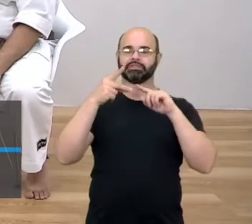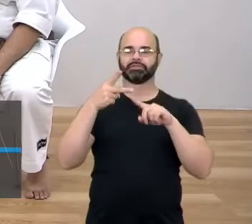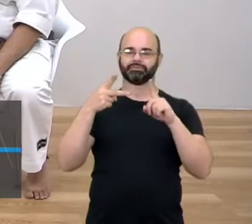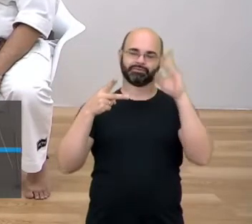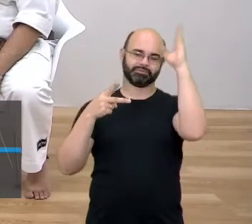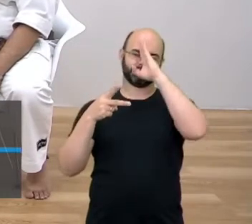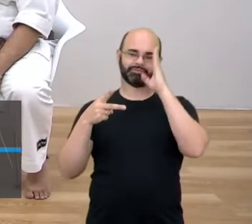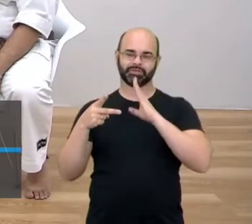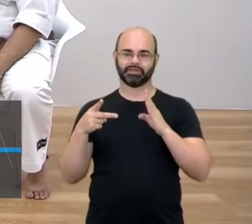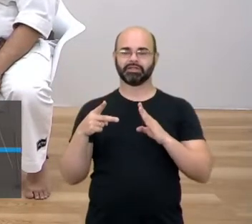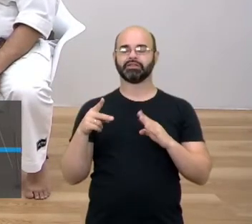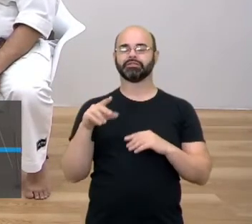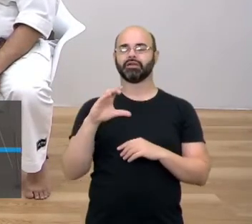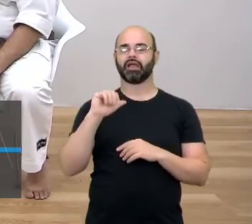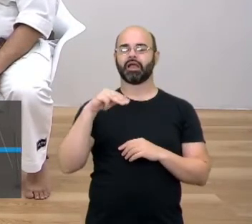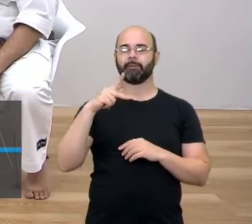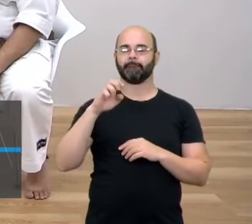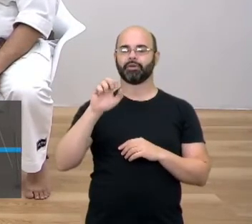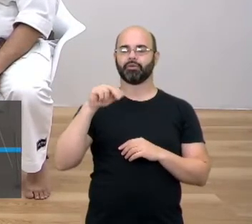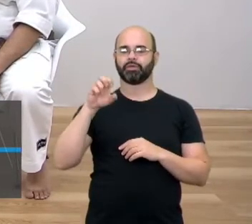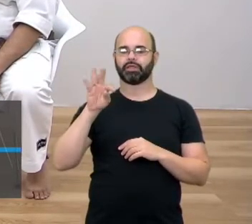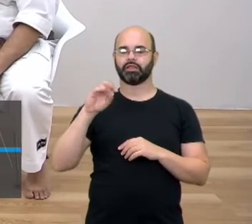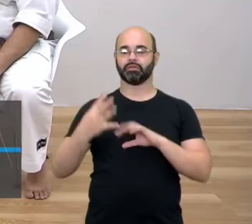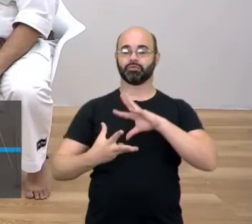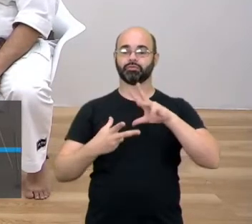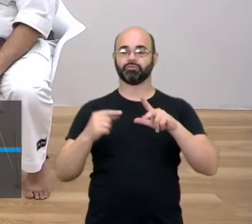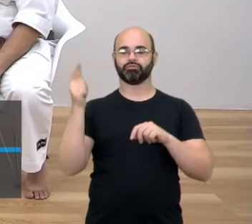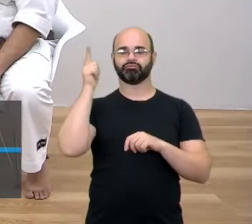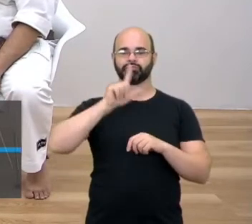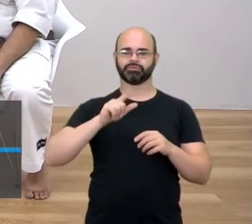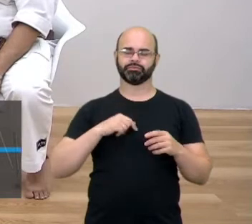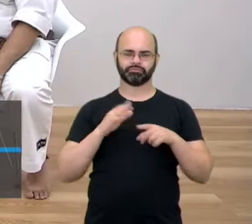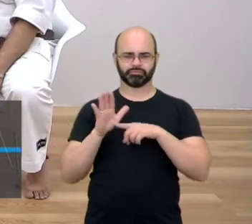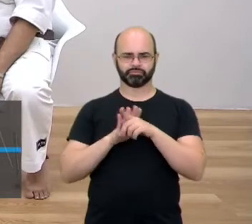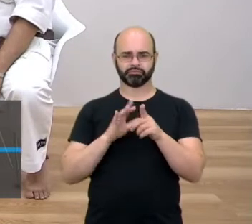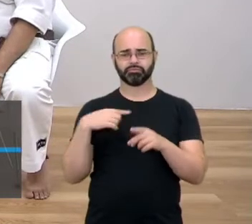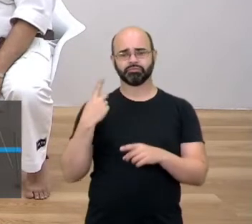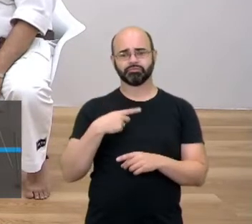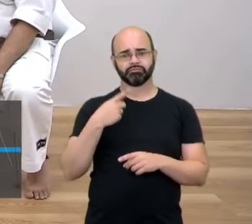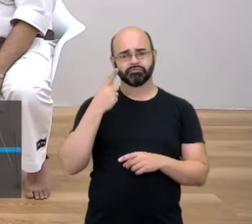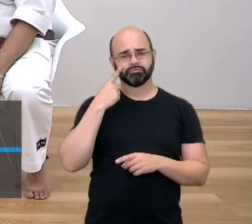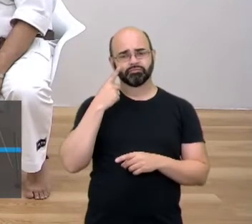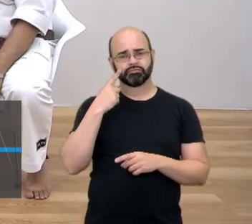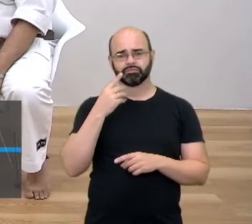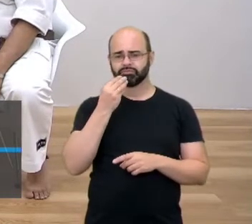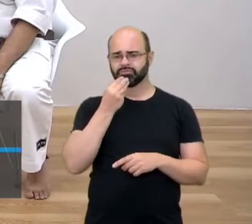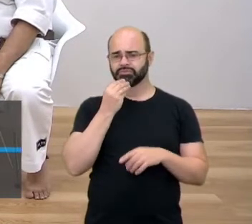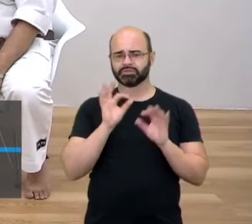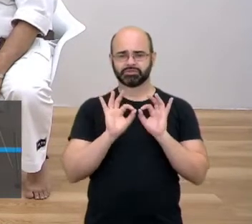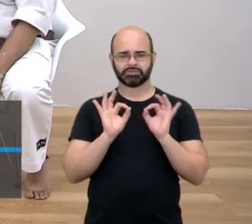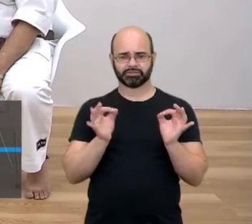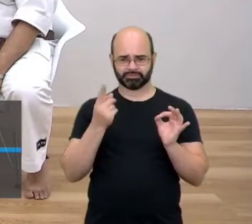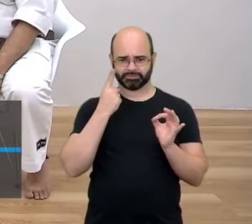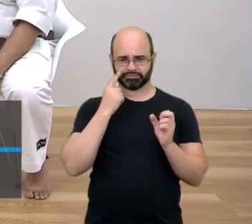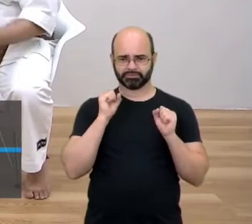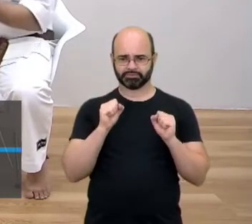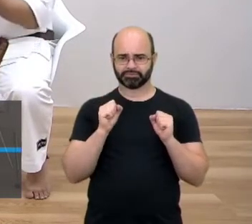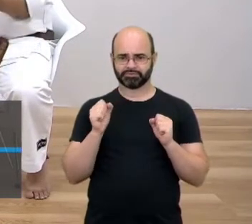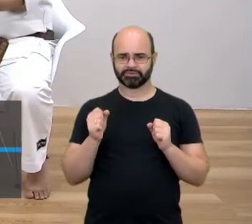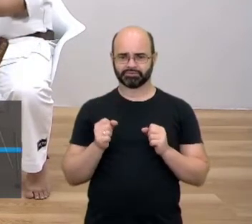E assim, a gente queria ver algumas coisas. Bem simples. Então,